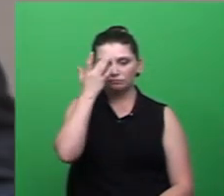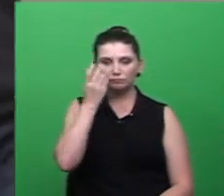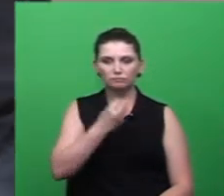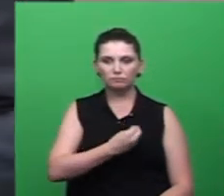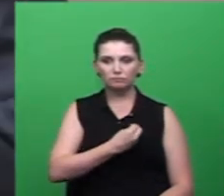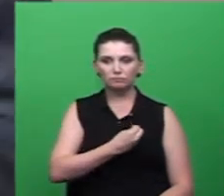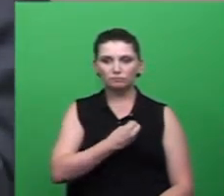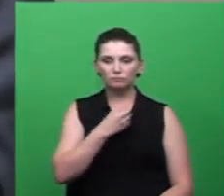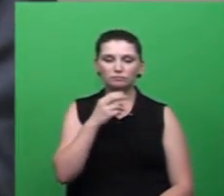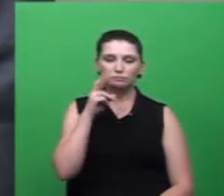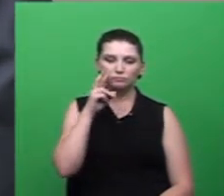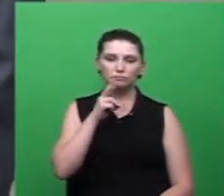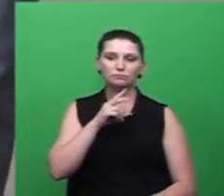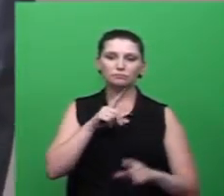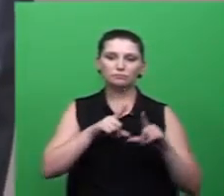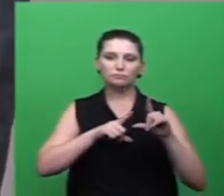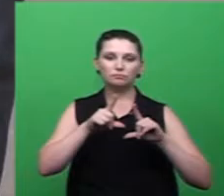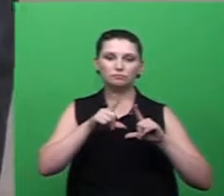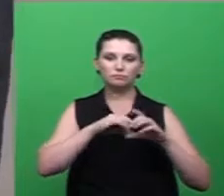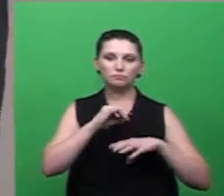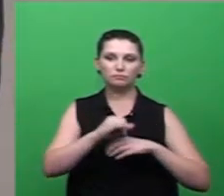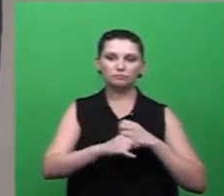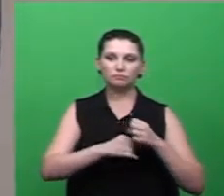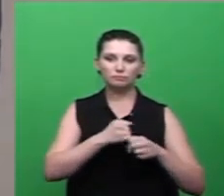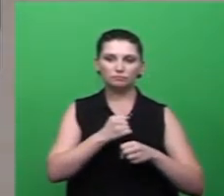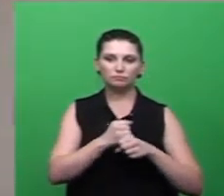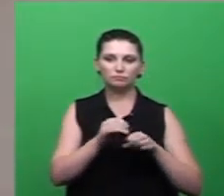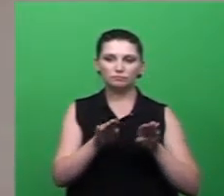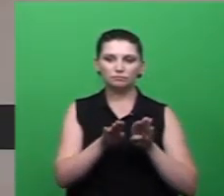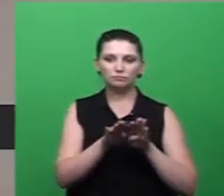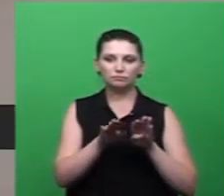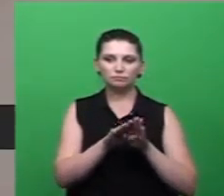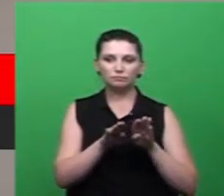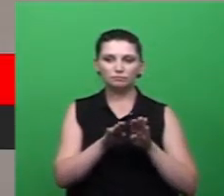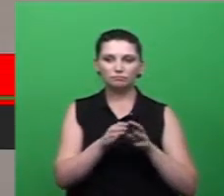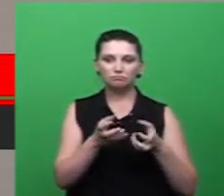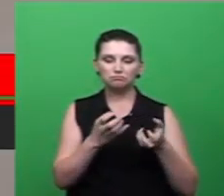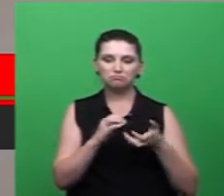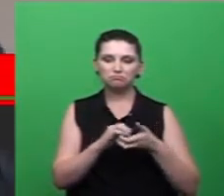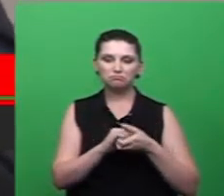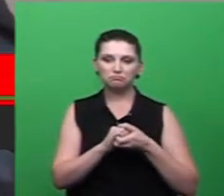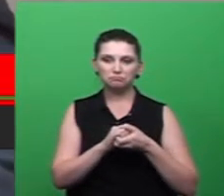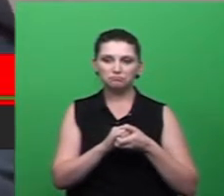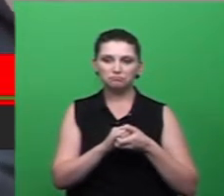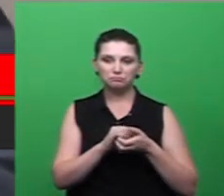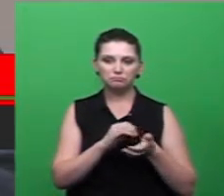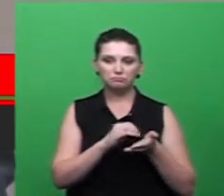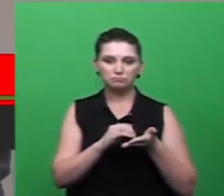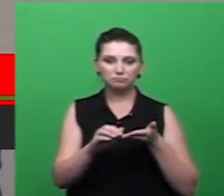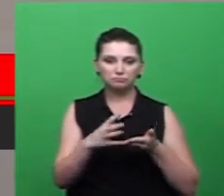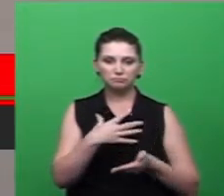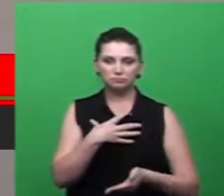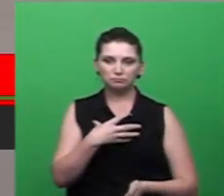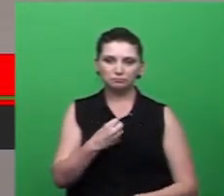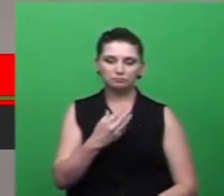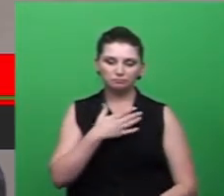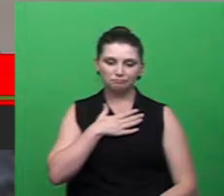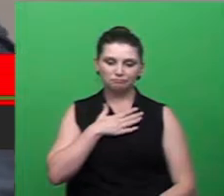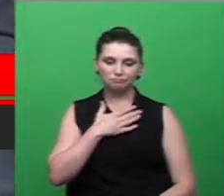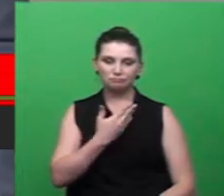público que nos assiste pela internet, pela TV Cidadã. saudar o nosso secretário, filho de um grande amigo que está